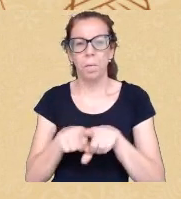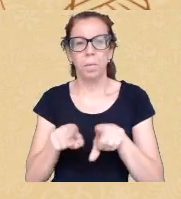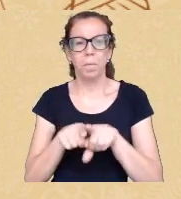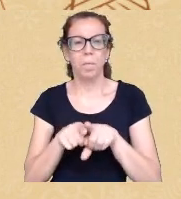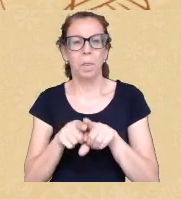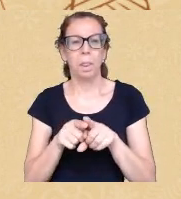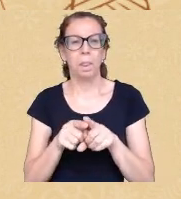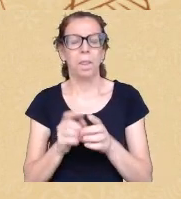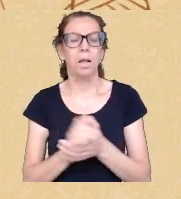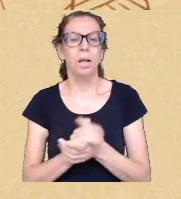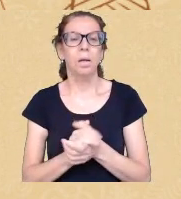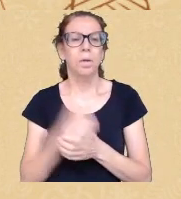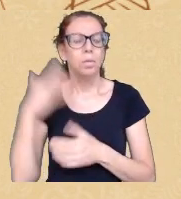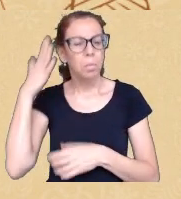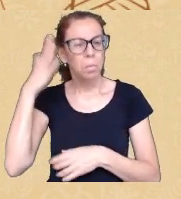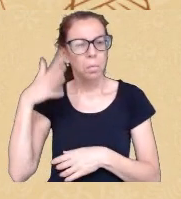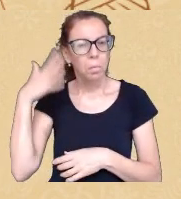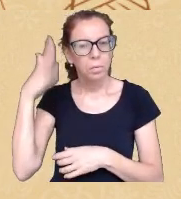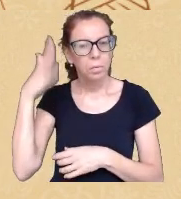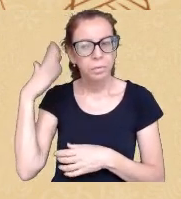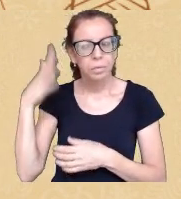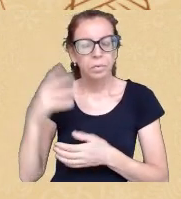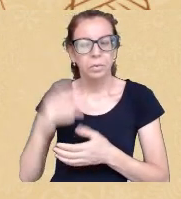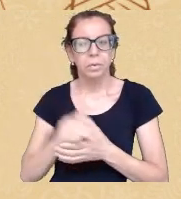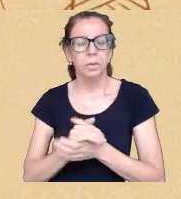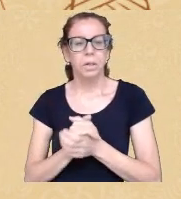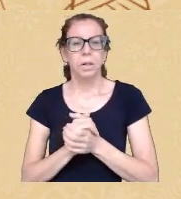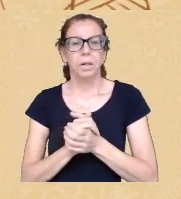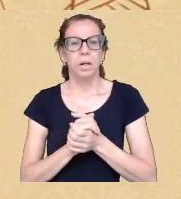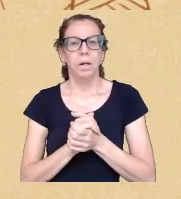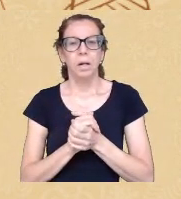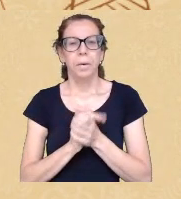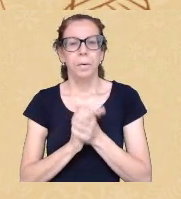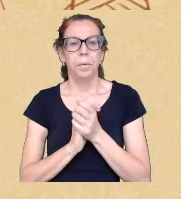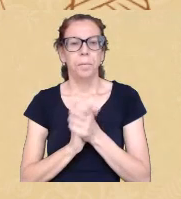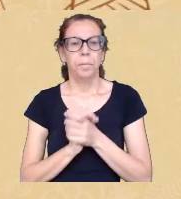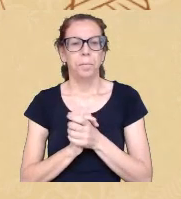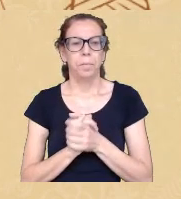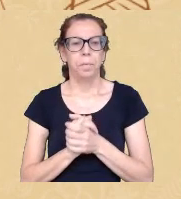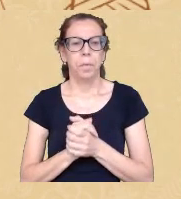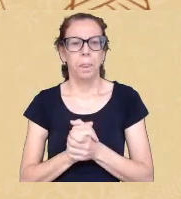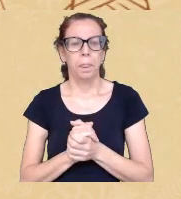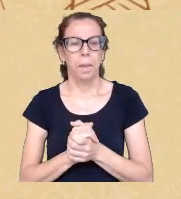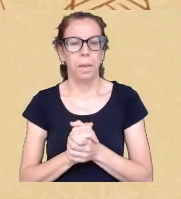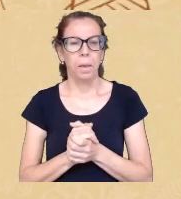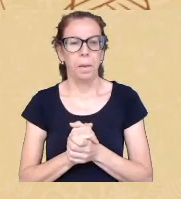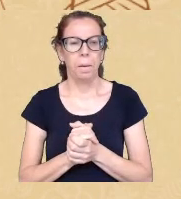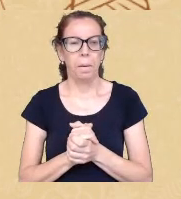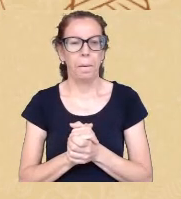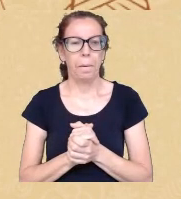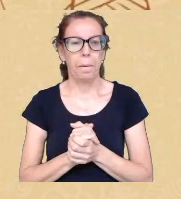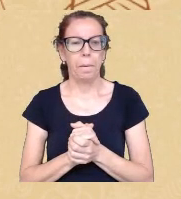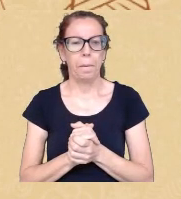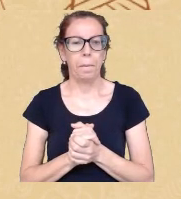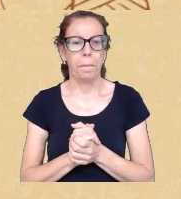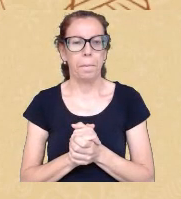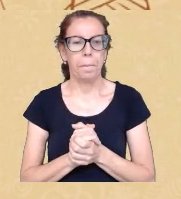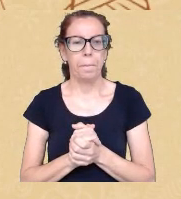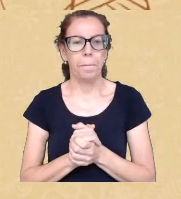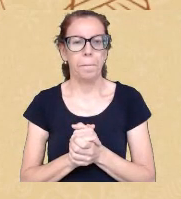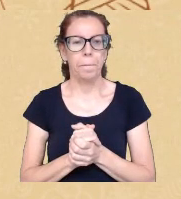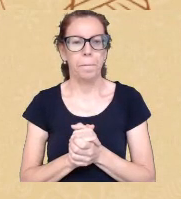aterradas de epistemologias de Exu que eu muito gosto inclusive teremos também um